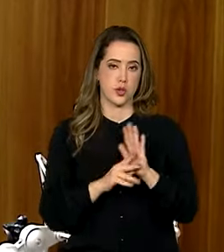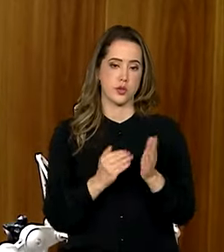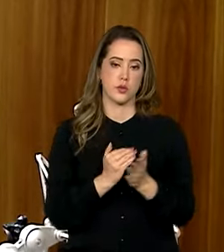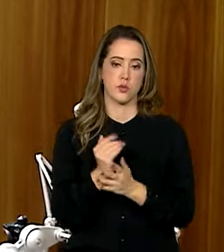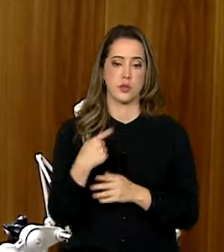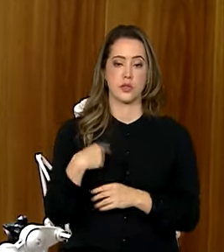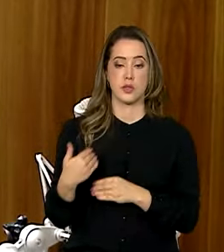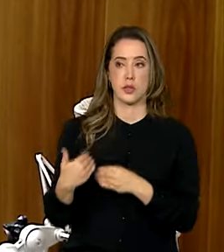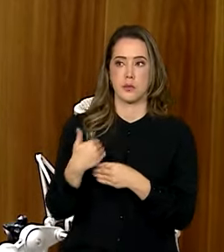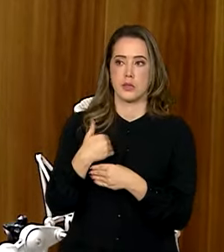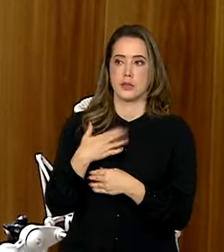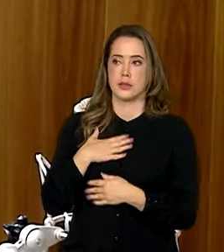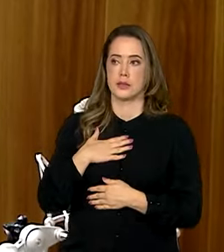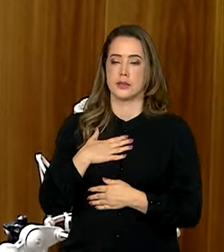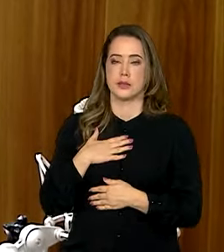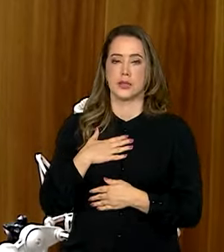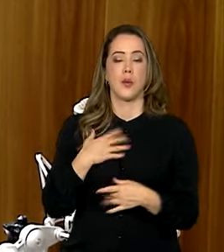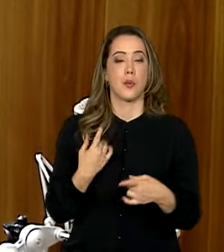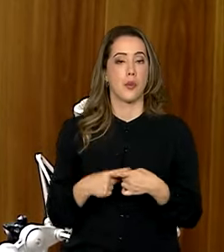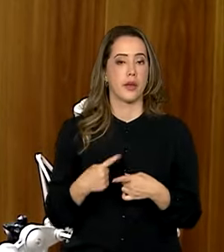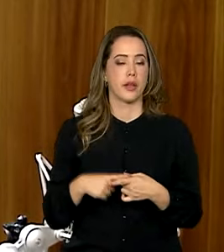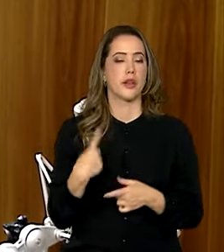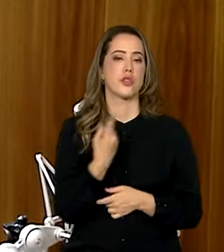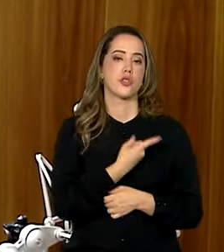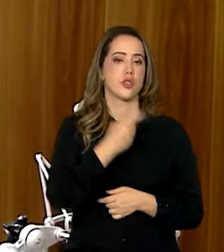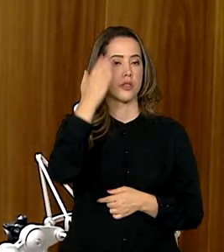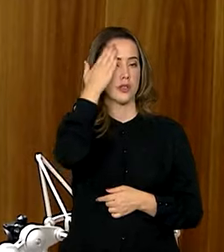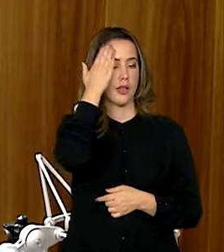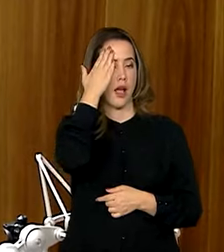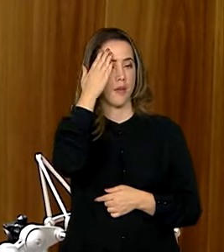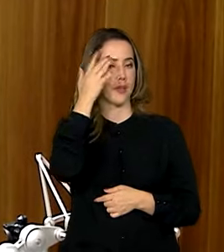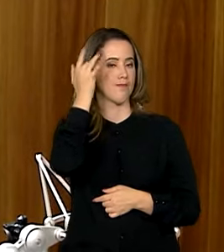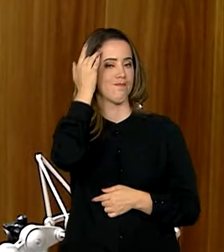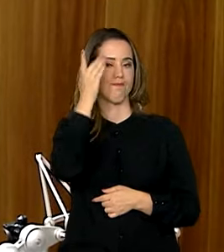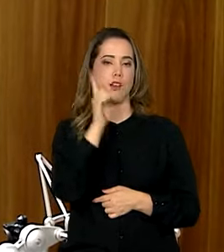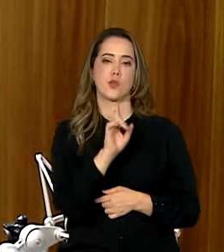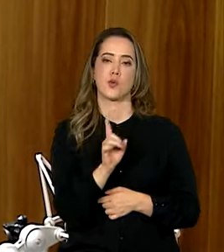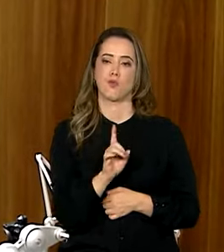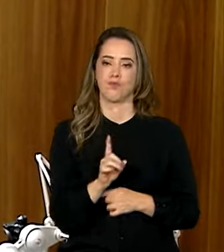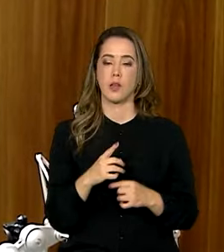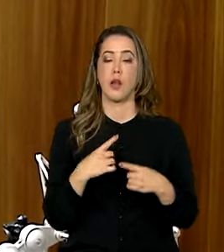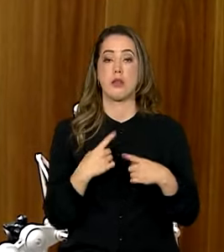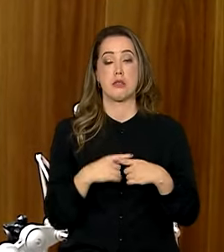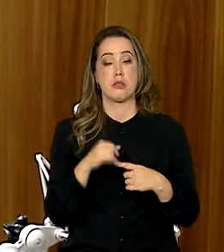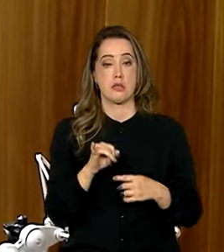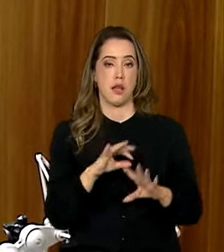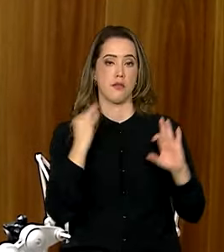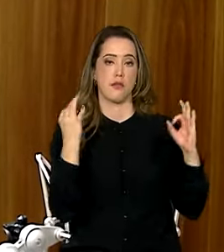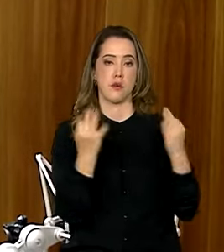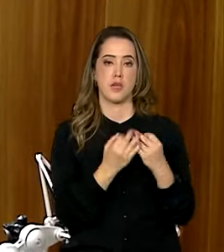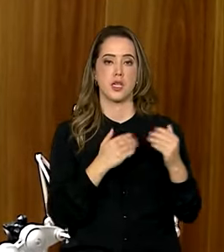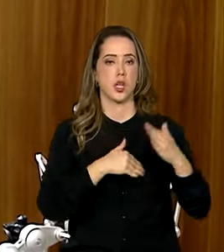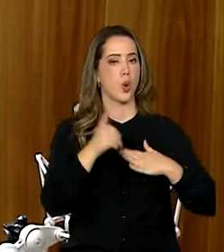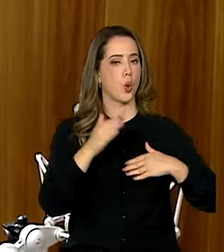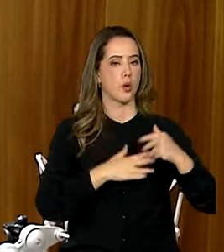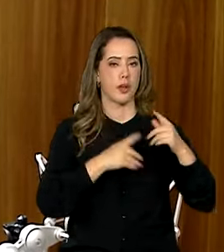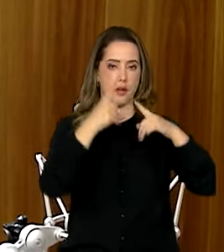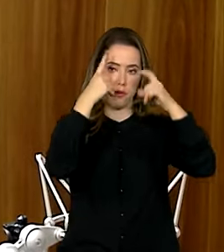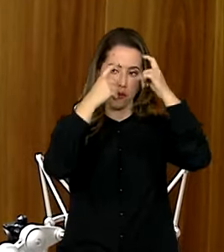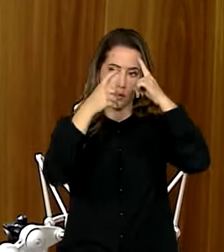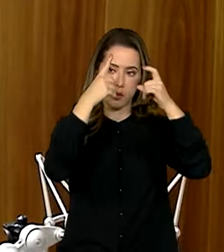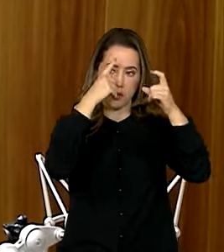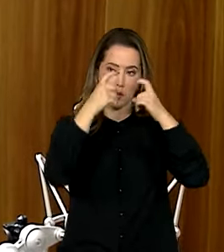que me atravessa demais. A gente sabe que não é fácil ter na família, né, qualquer que seja o histórico ou o exemplo de